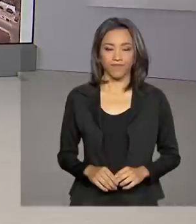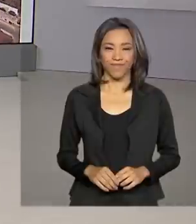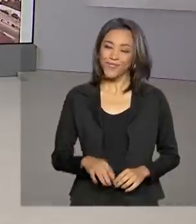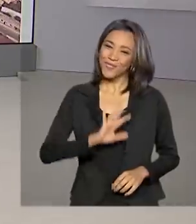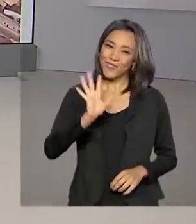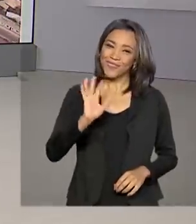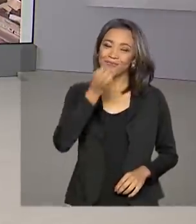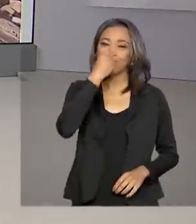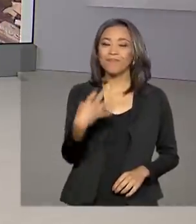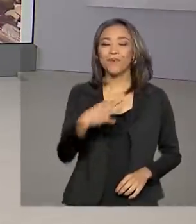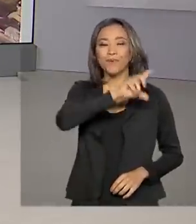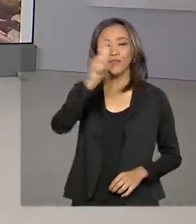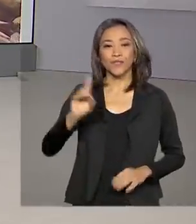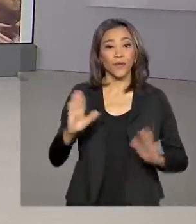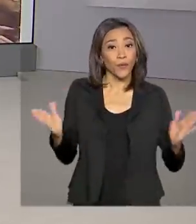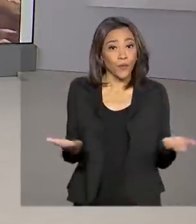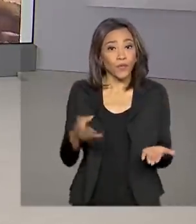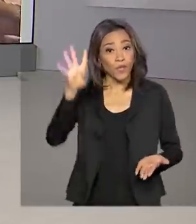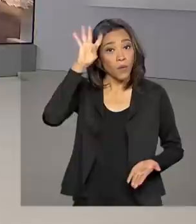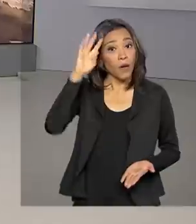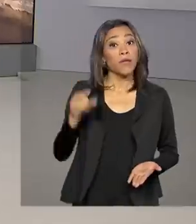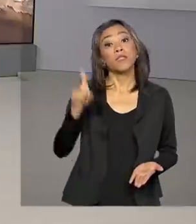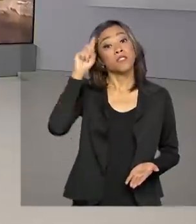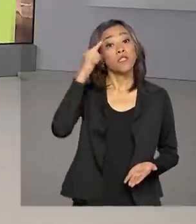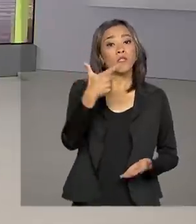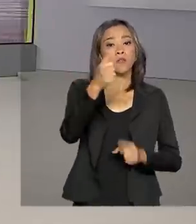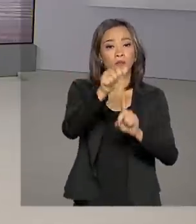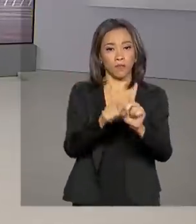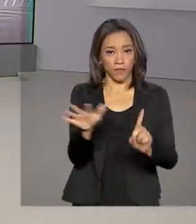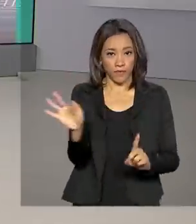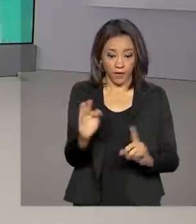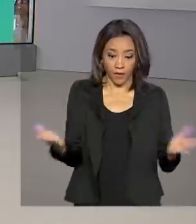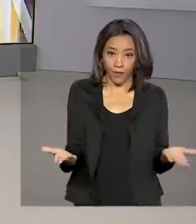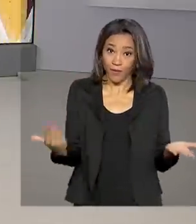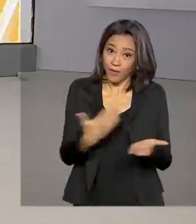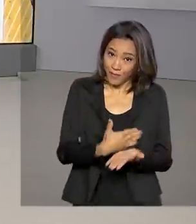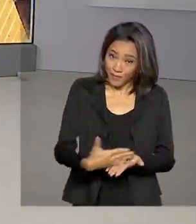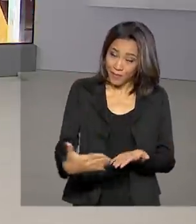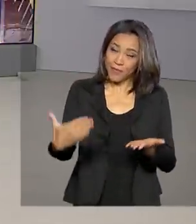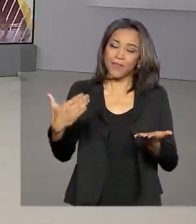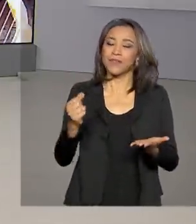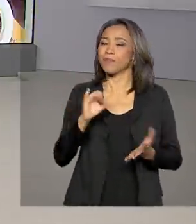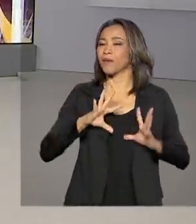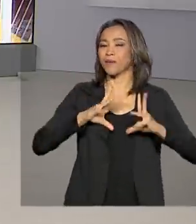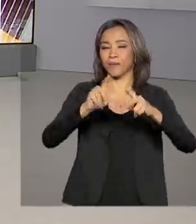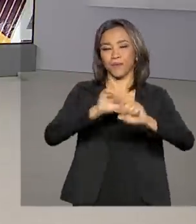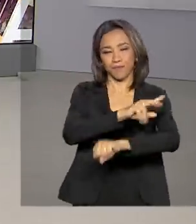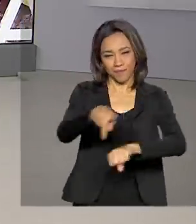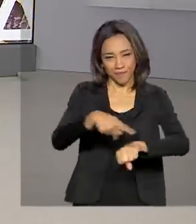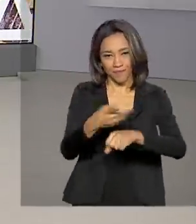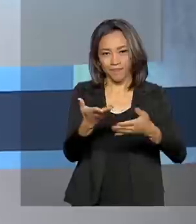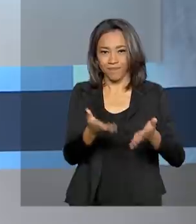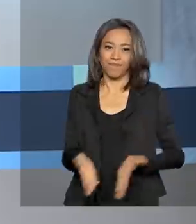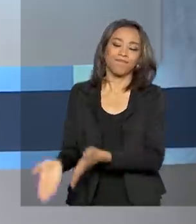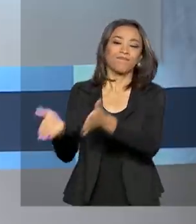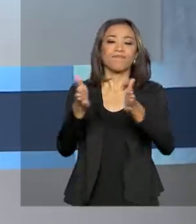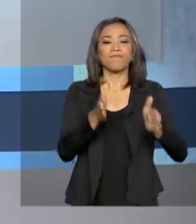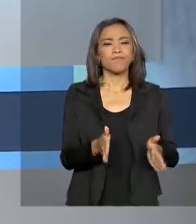Olá, bom dia. Hoje é quarta-feira, 12 de fevereiro. Começa agora o Brasil em dia para todo o país.